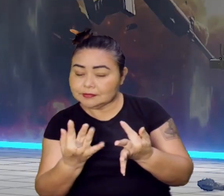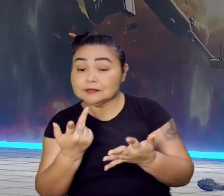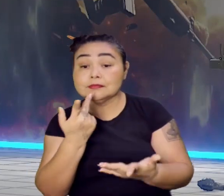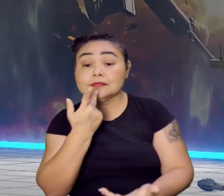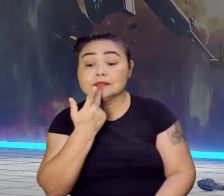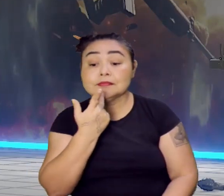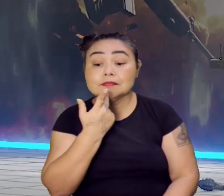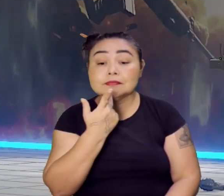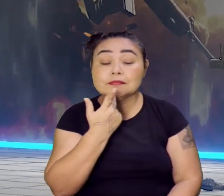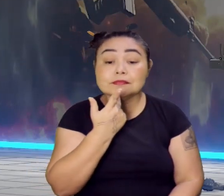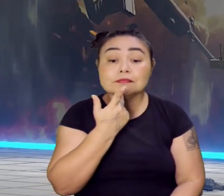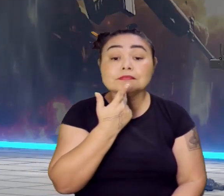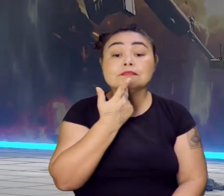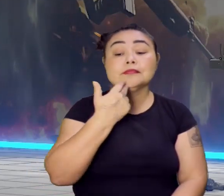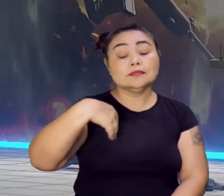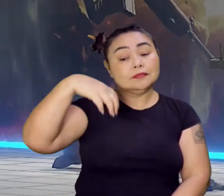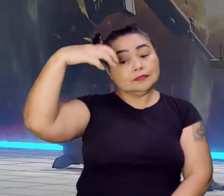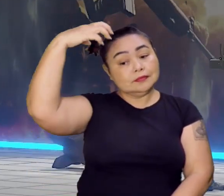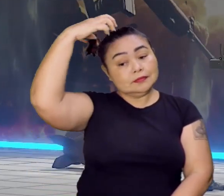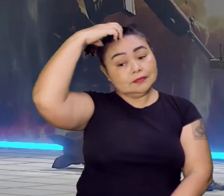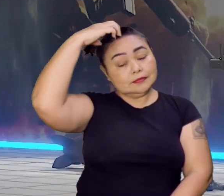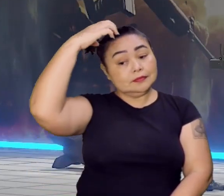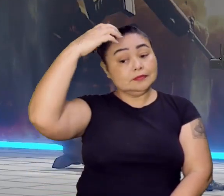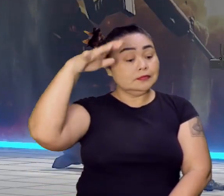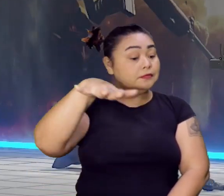dizendo, o reino de Portugal é meu.